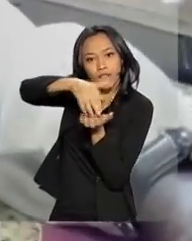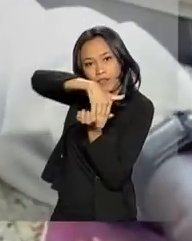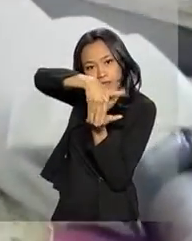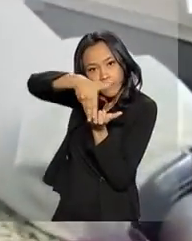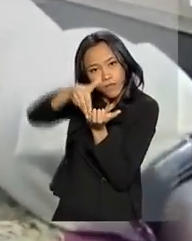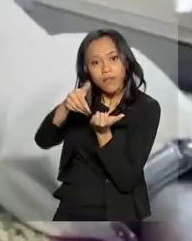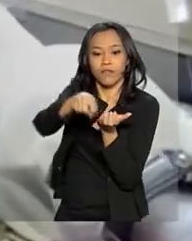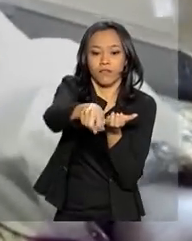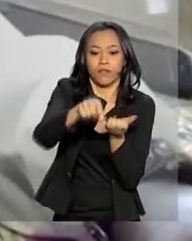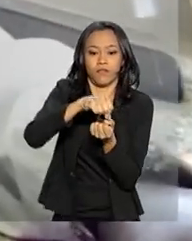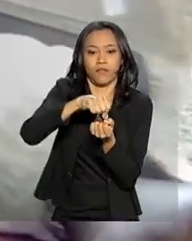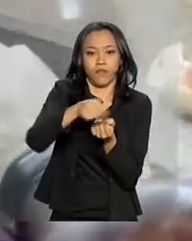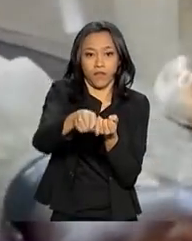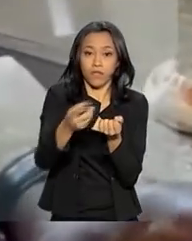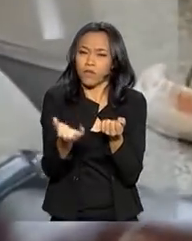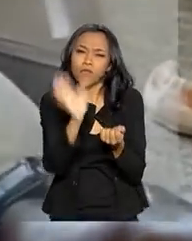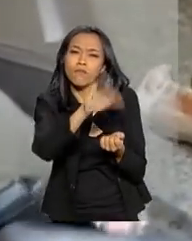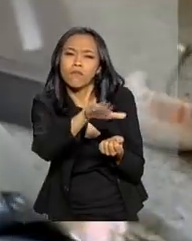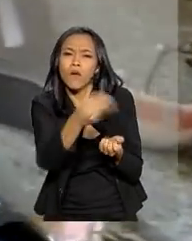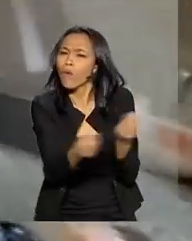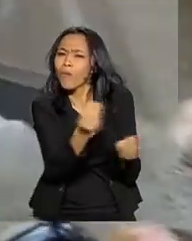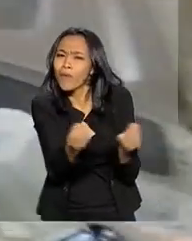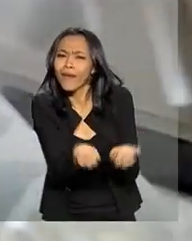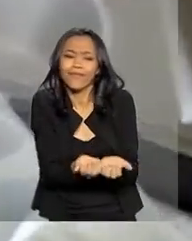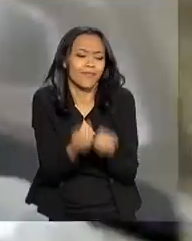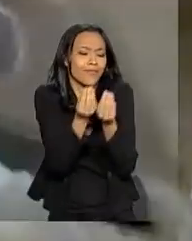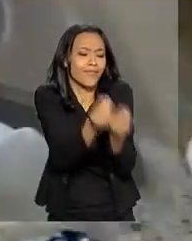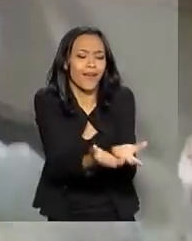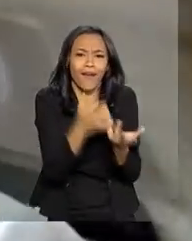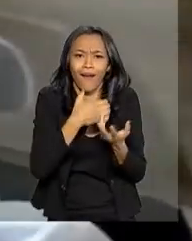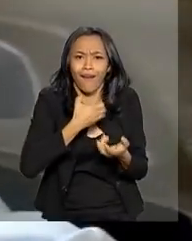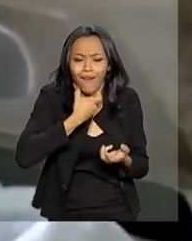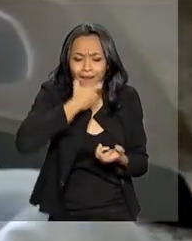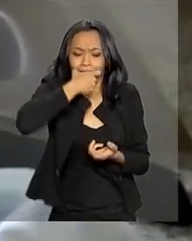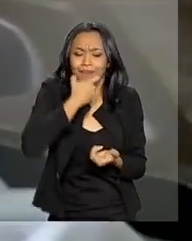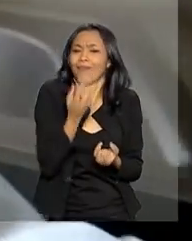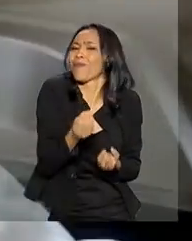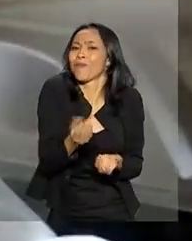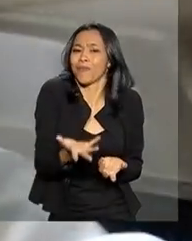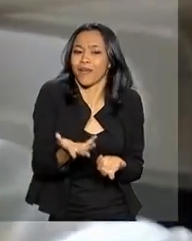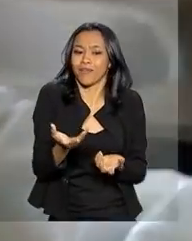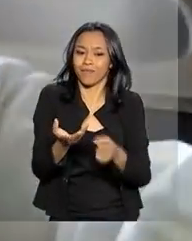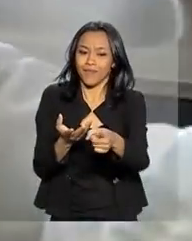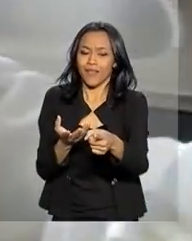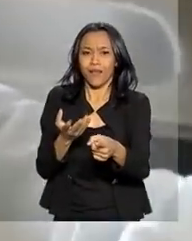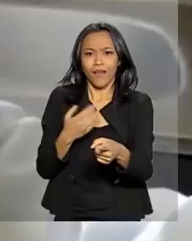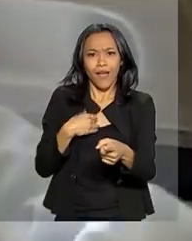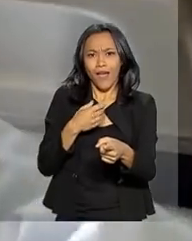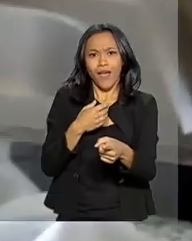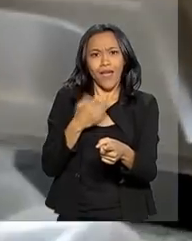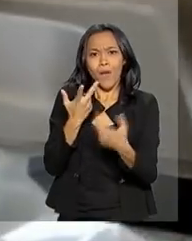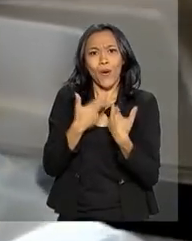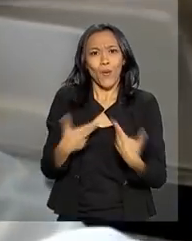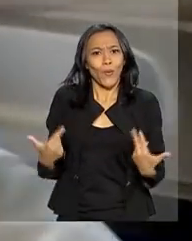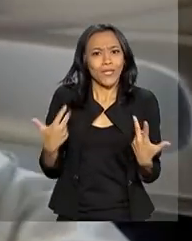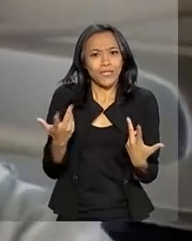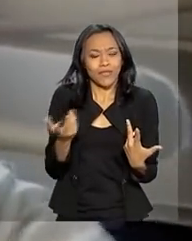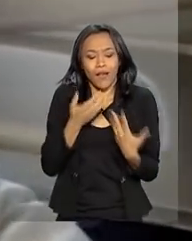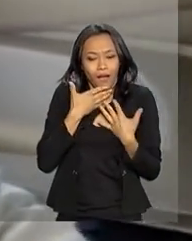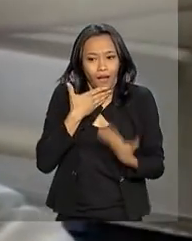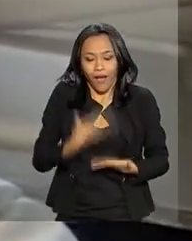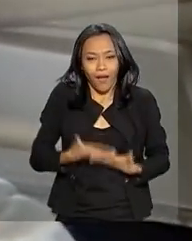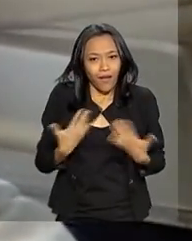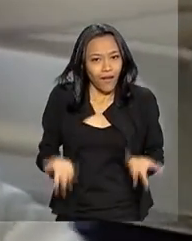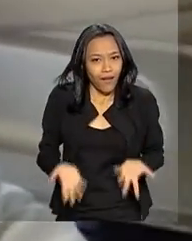entregar uma prótese para um paciente? Como é que o senhor se sente? É uma coisa impressionante,